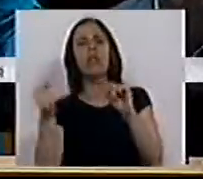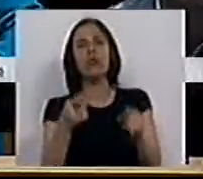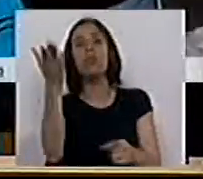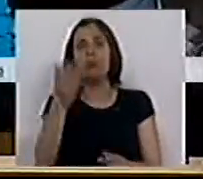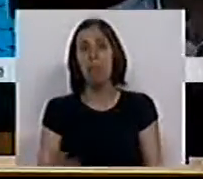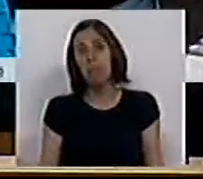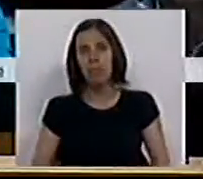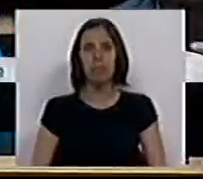discussão?